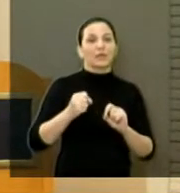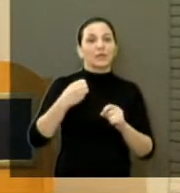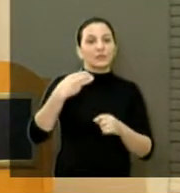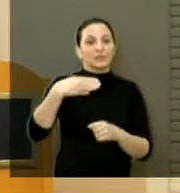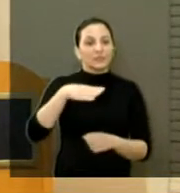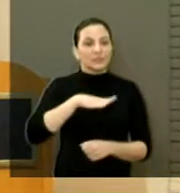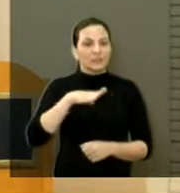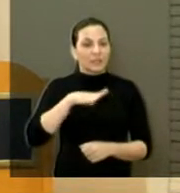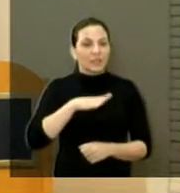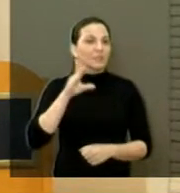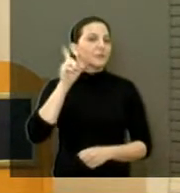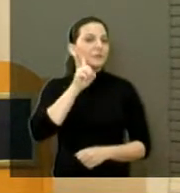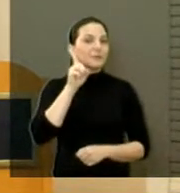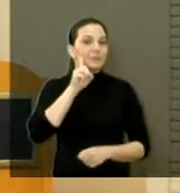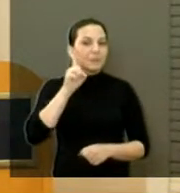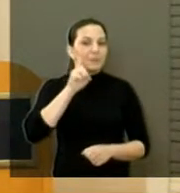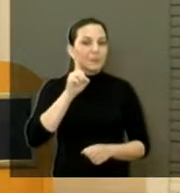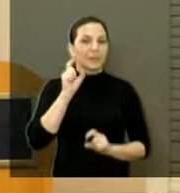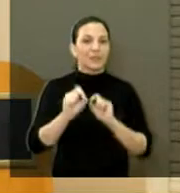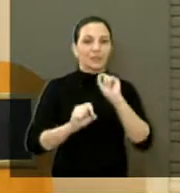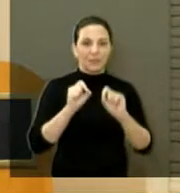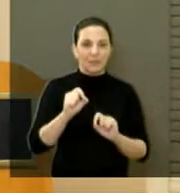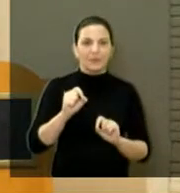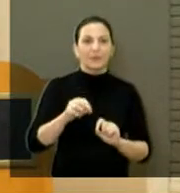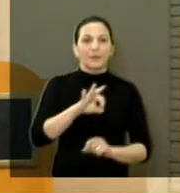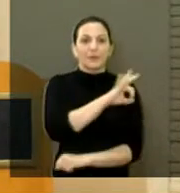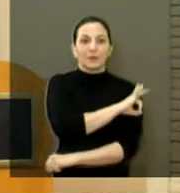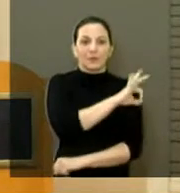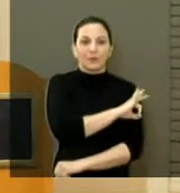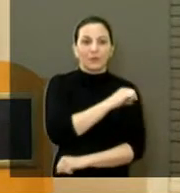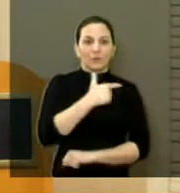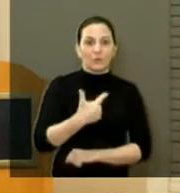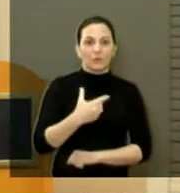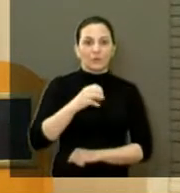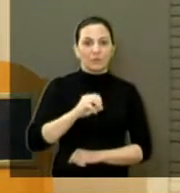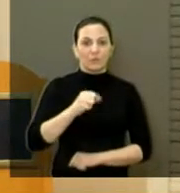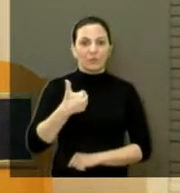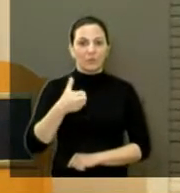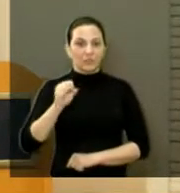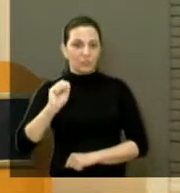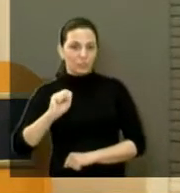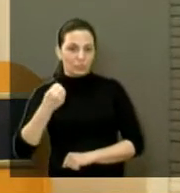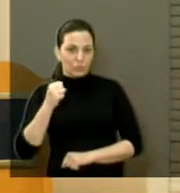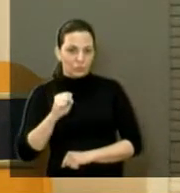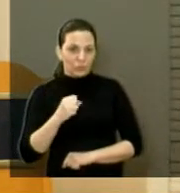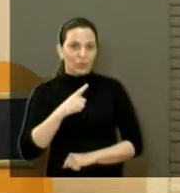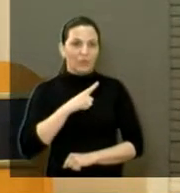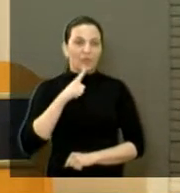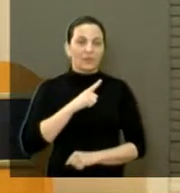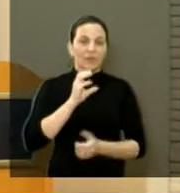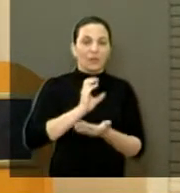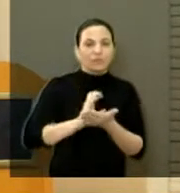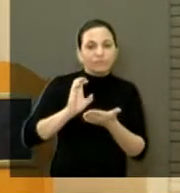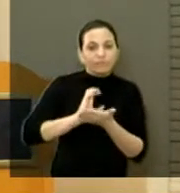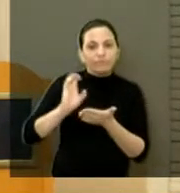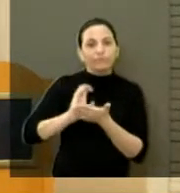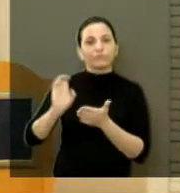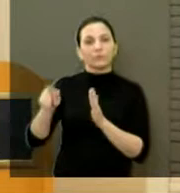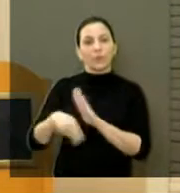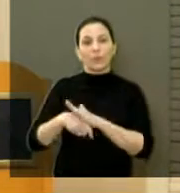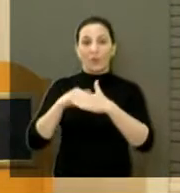anunciou no estande da Prefeitura, na Facira, que em 2018 fará um grande investimento em Araraquara,